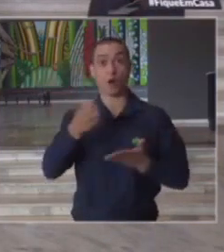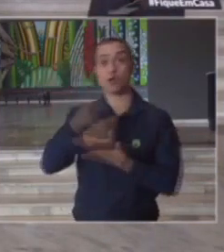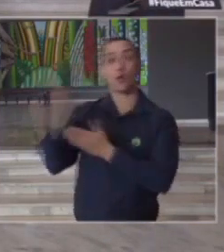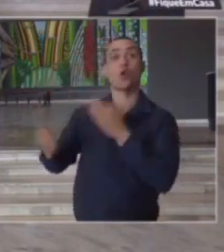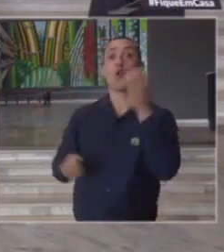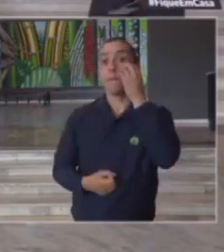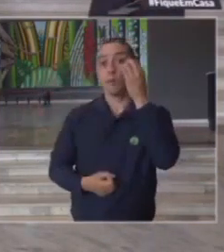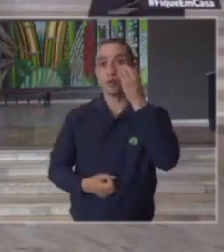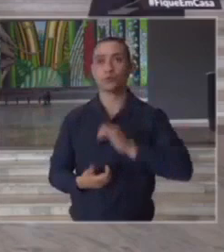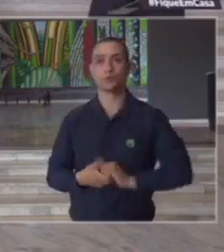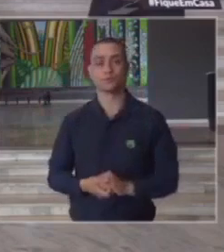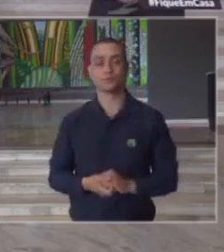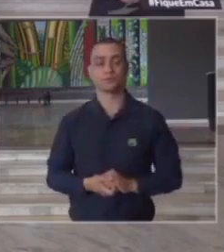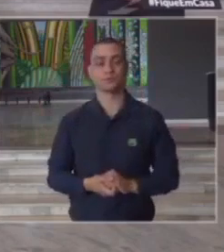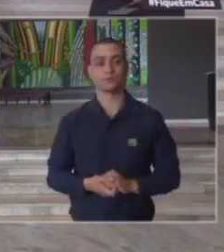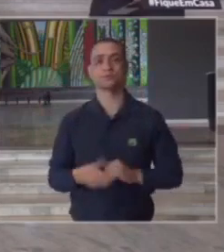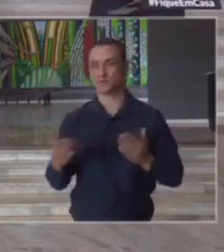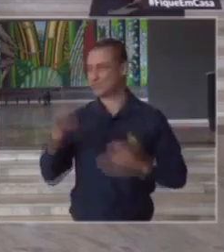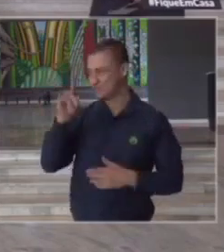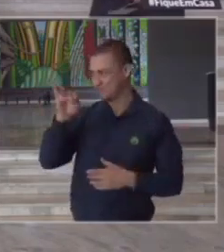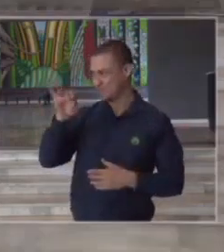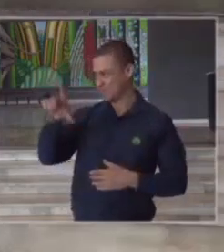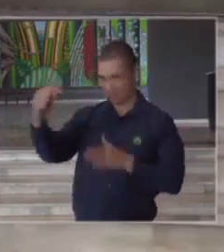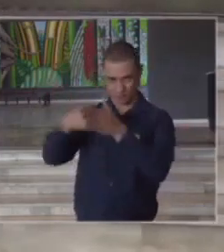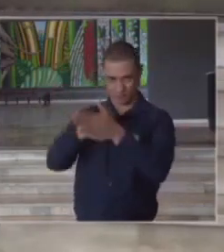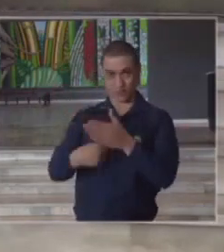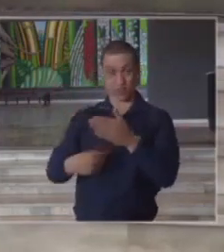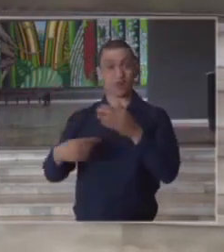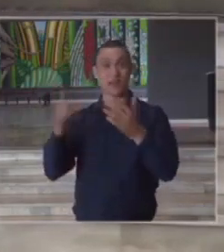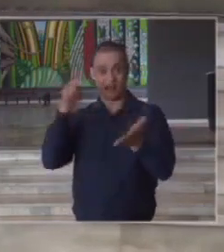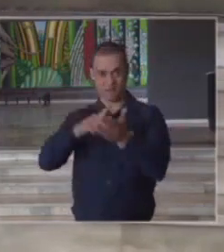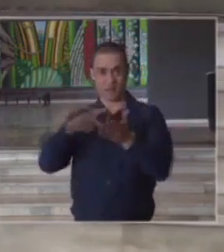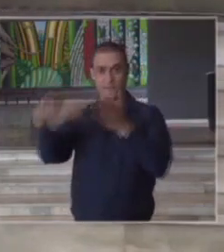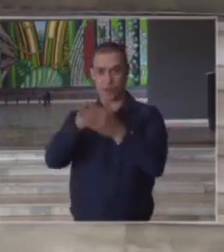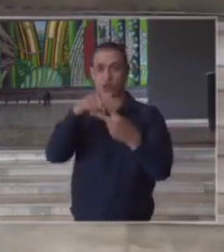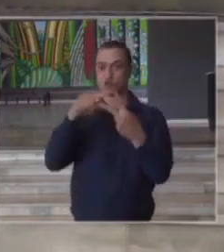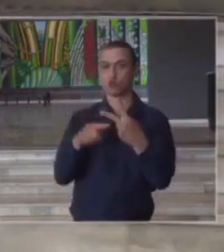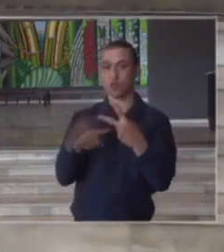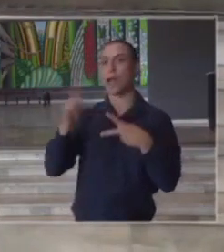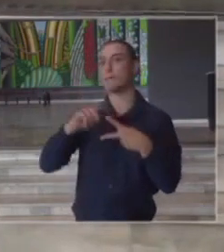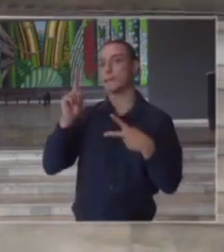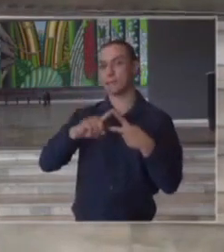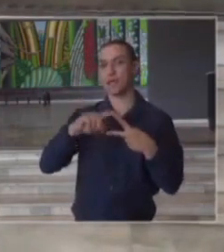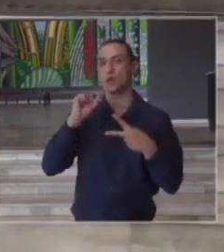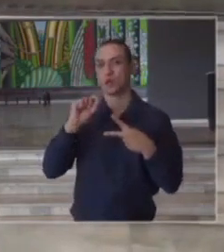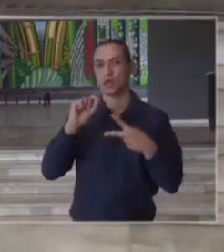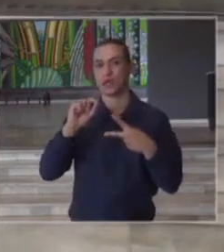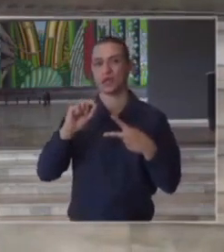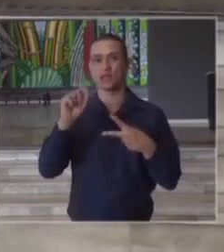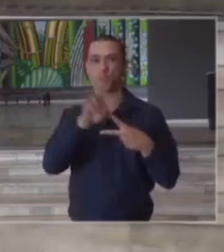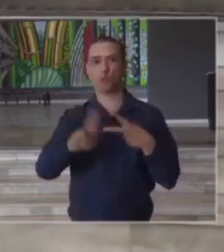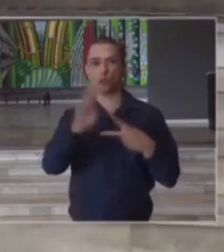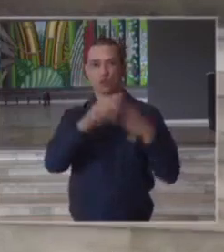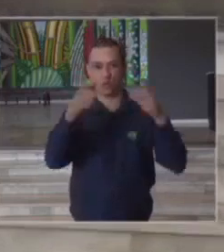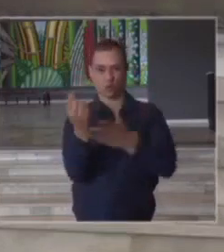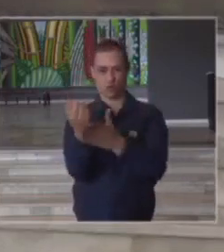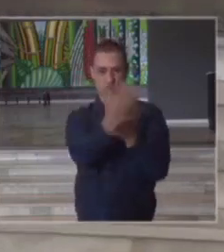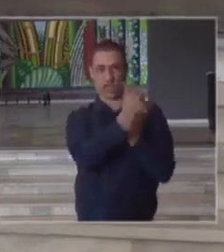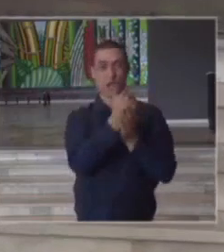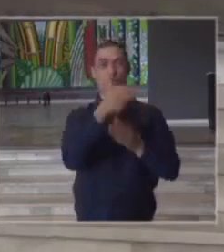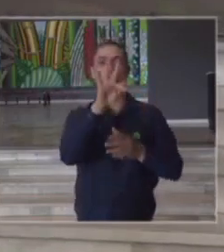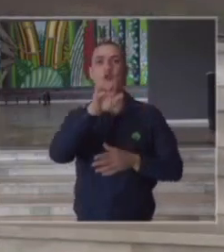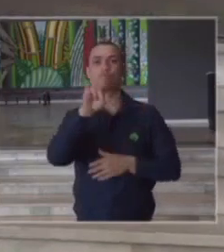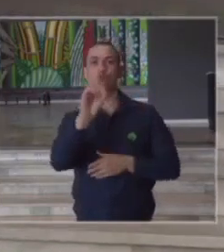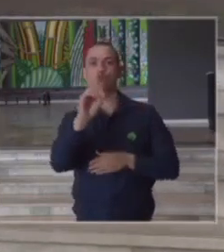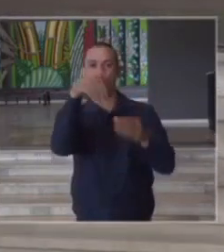Covas prefeito da capital Daniela na verdade são duas questões a primeira é sobre a utilização do recurso do fundo